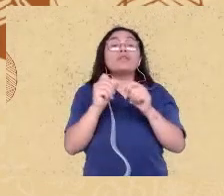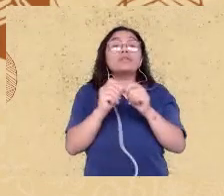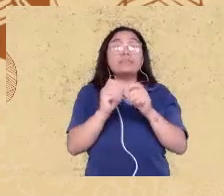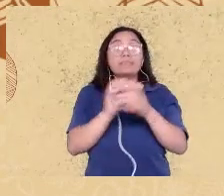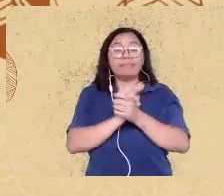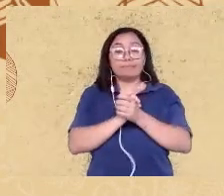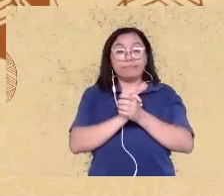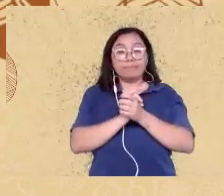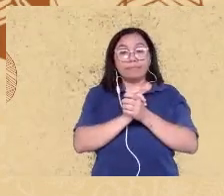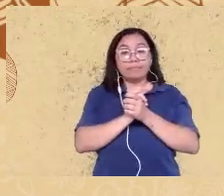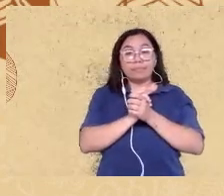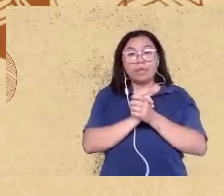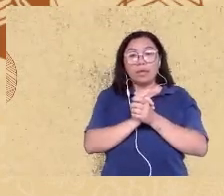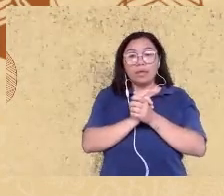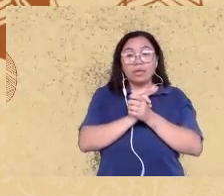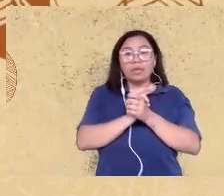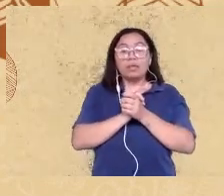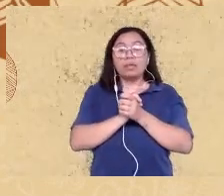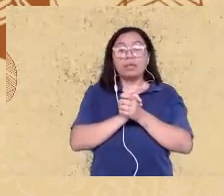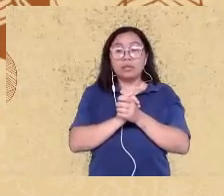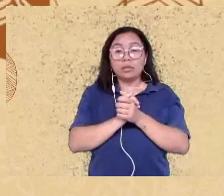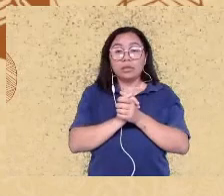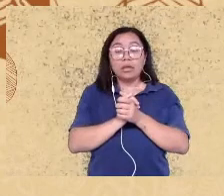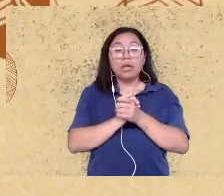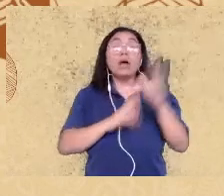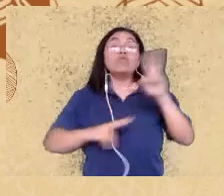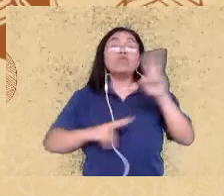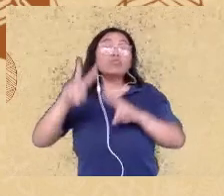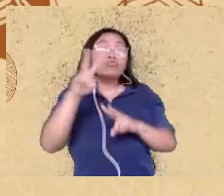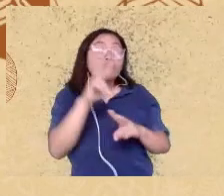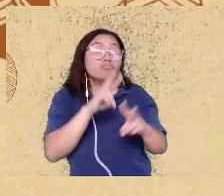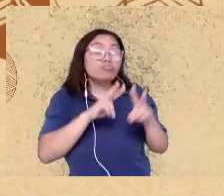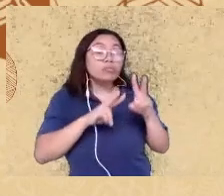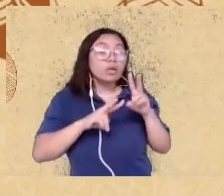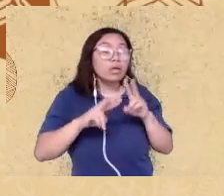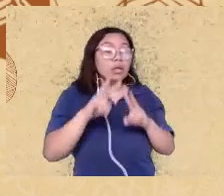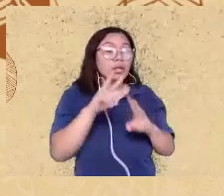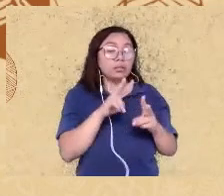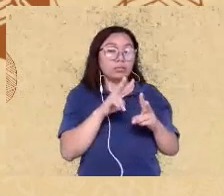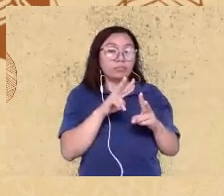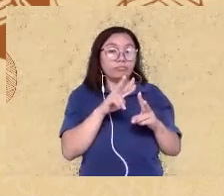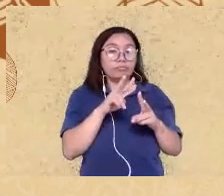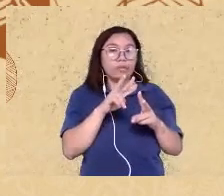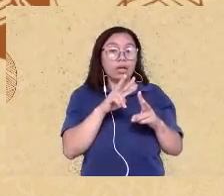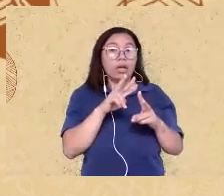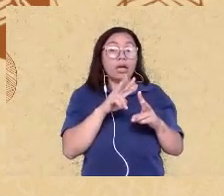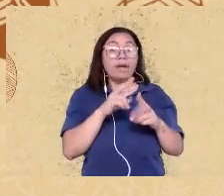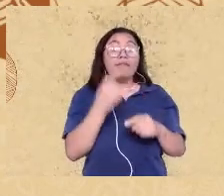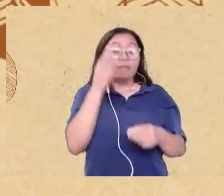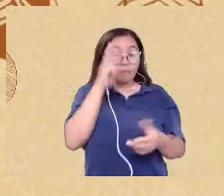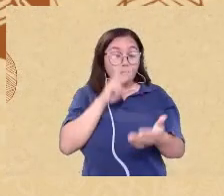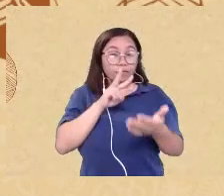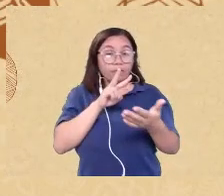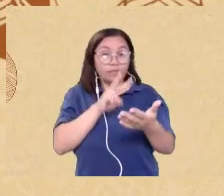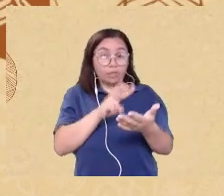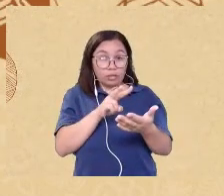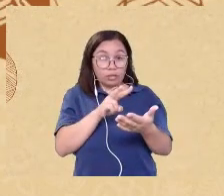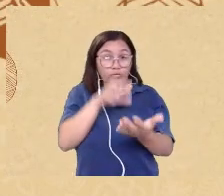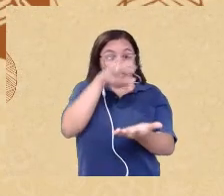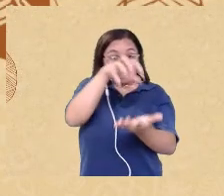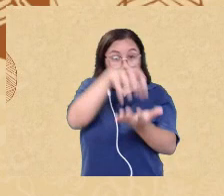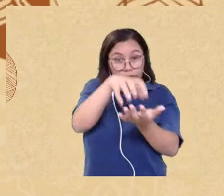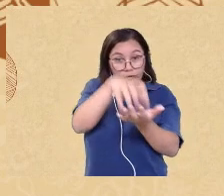momento nós passamos a analisar a partir manualmente a partir do banco de dados que nós tínhamos